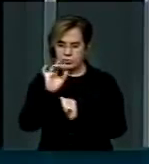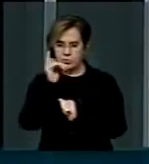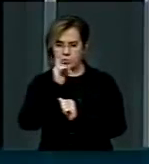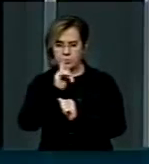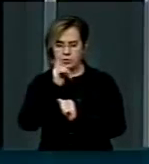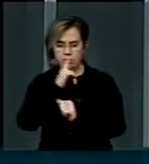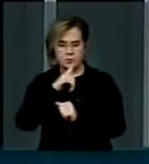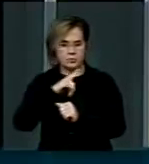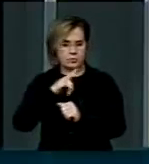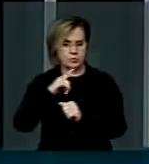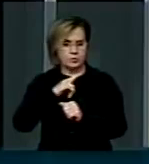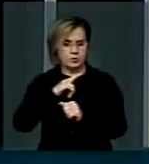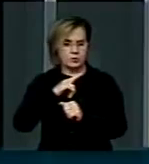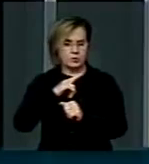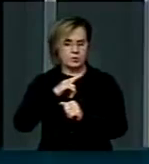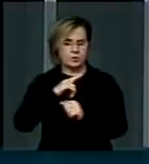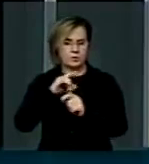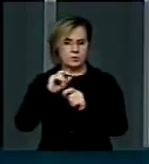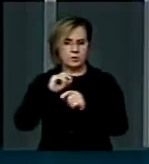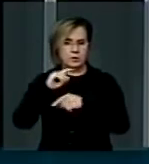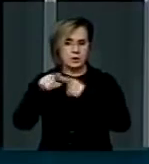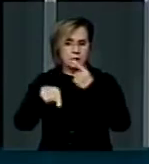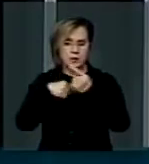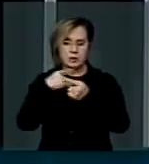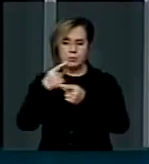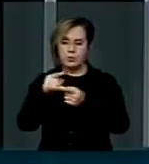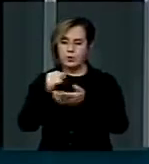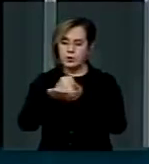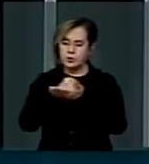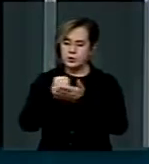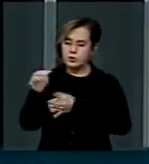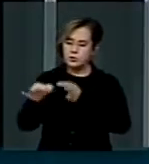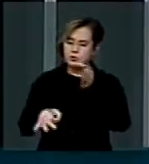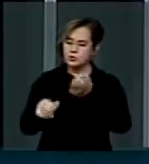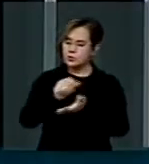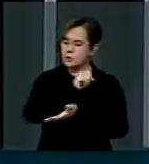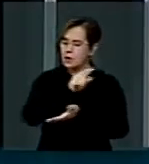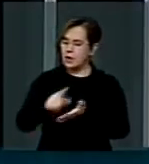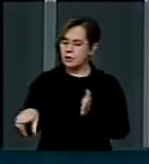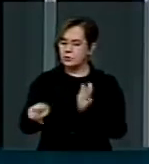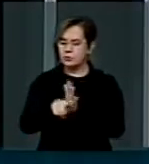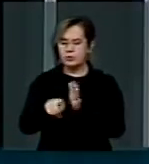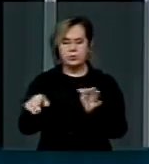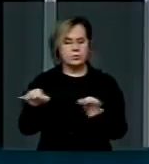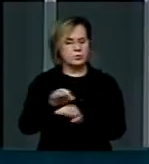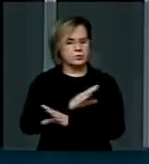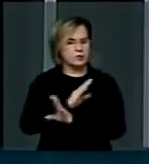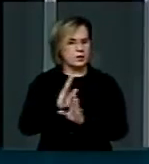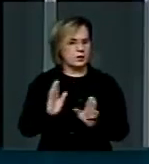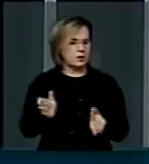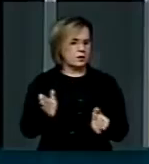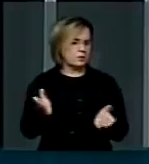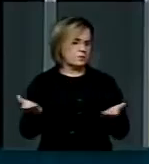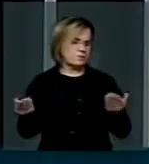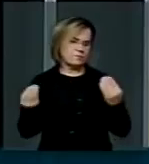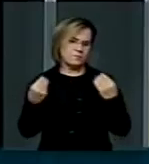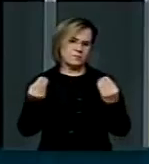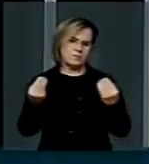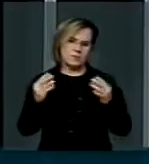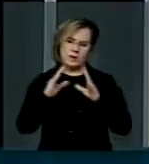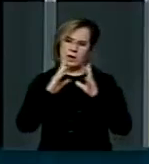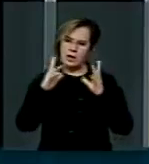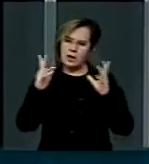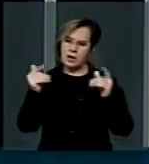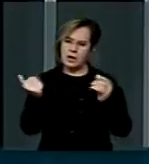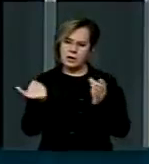após o trânsito em julgado da ação criminal. É evidente que, num